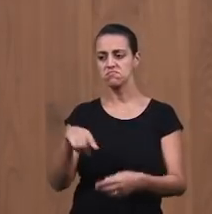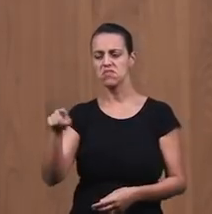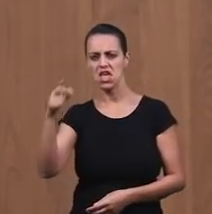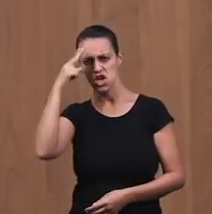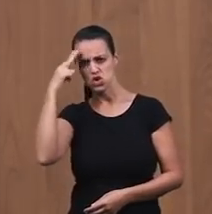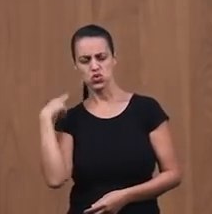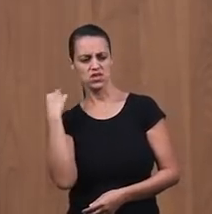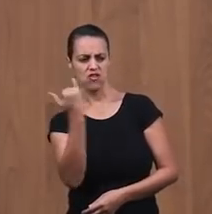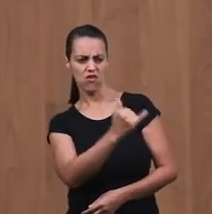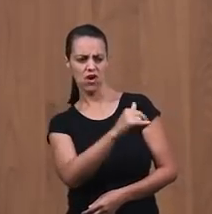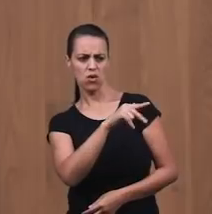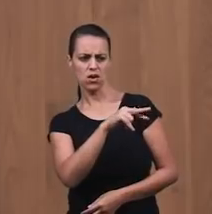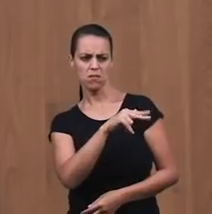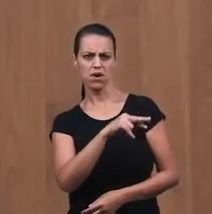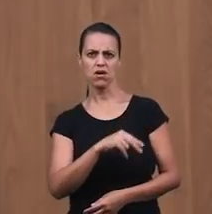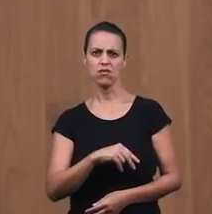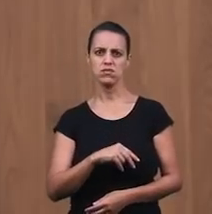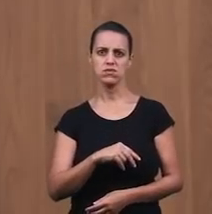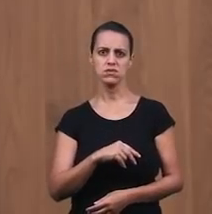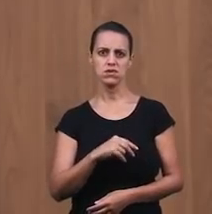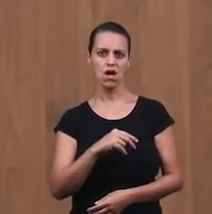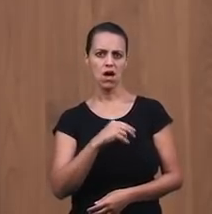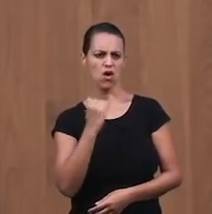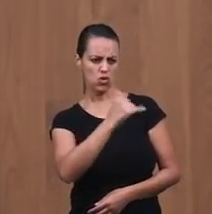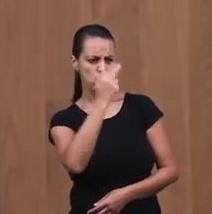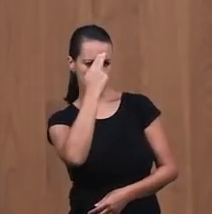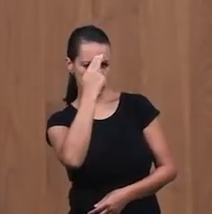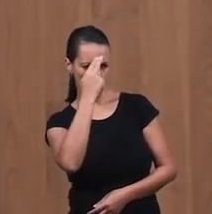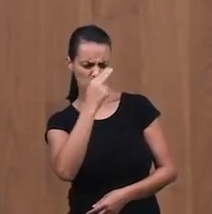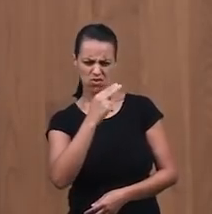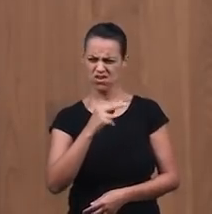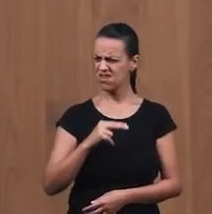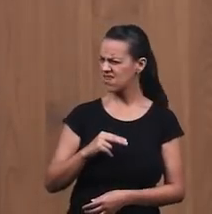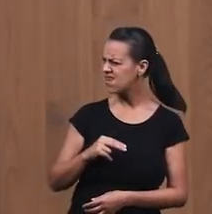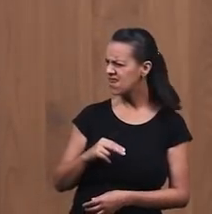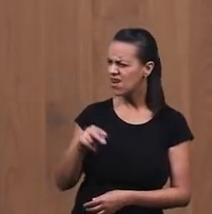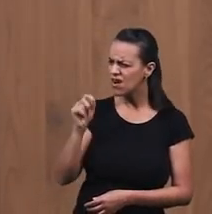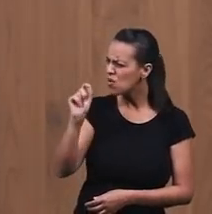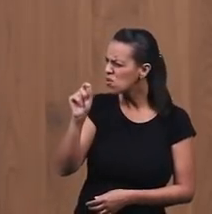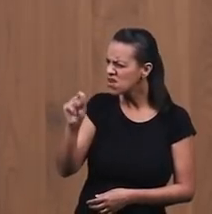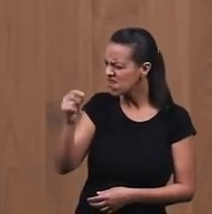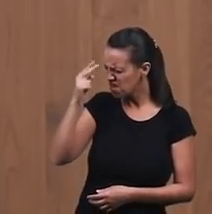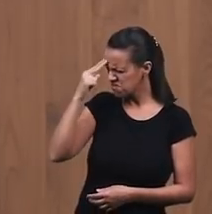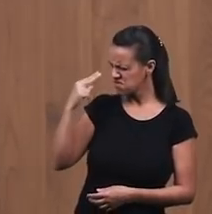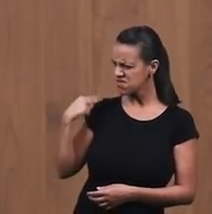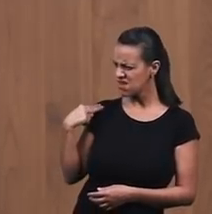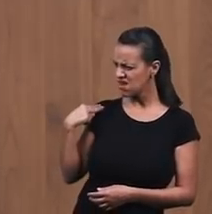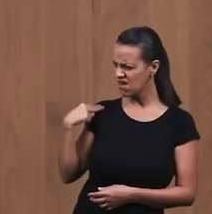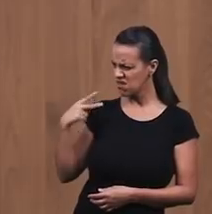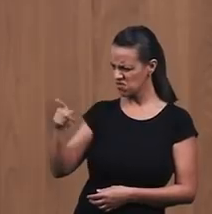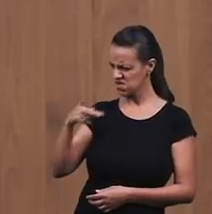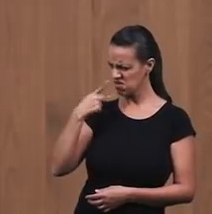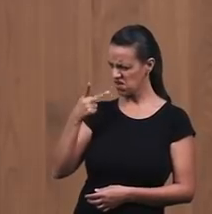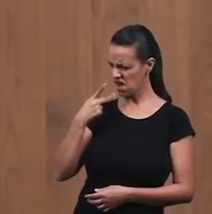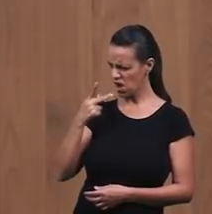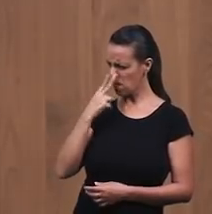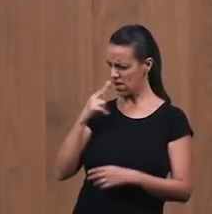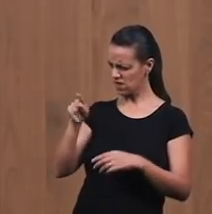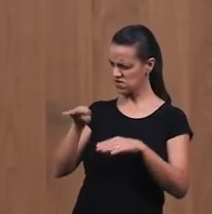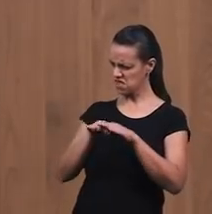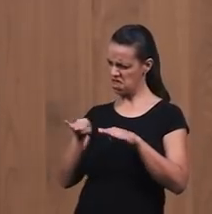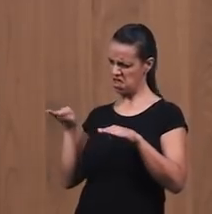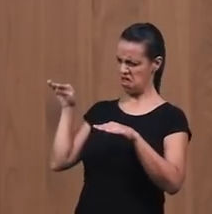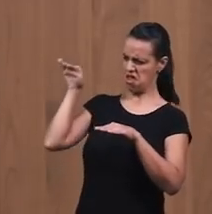Eles ficaram aborrecidos E disseram assim O que é isso José? Você agora está dizendo Que irá reinar